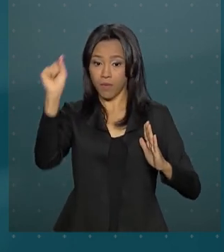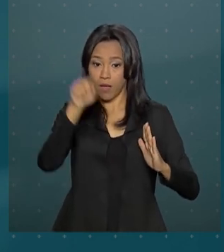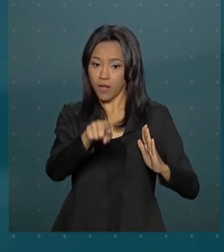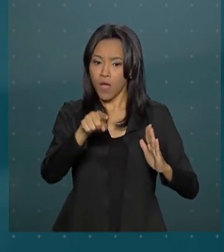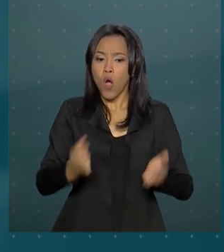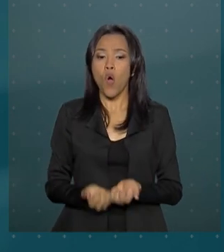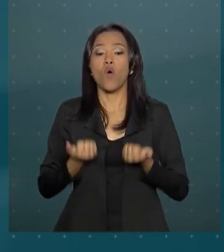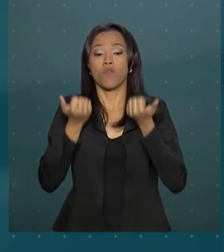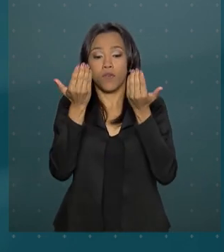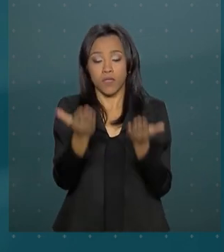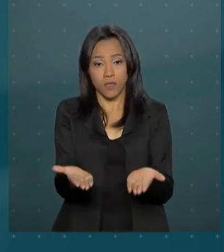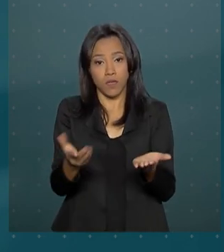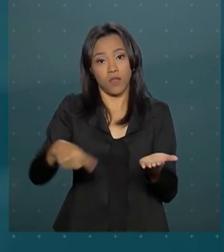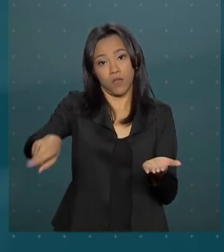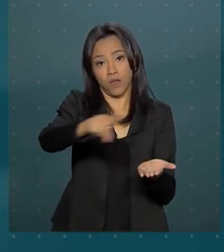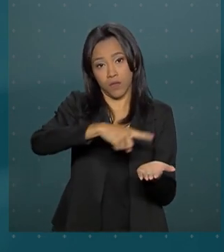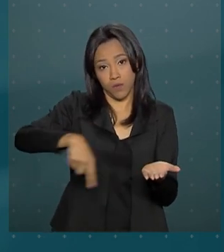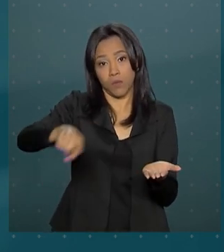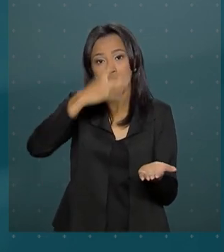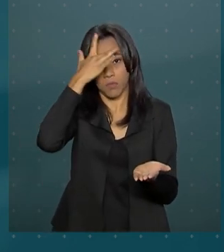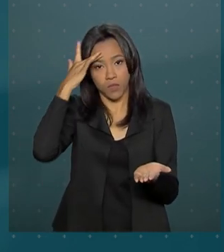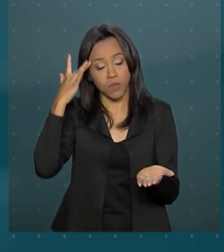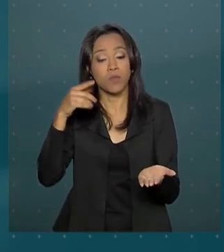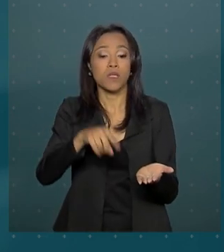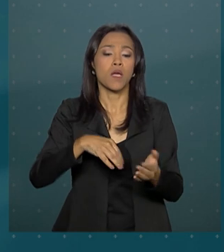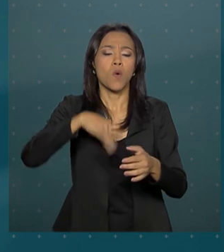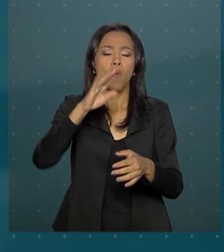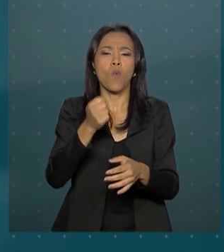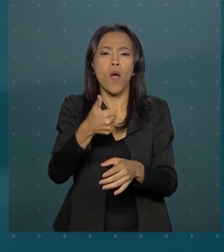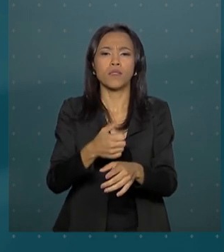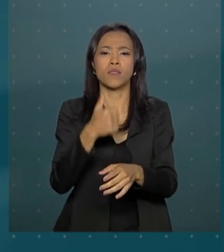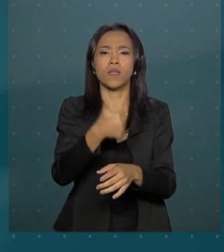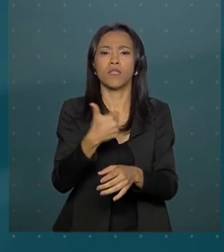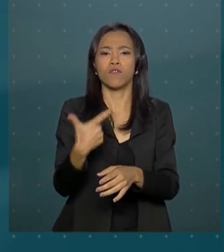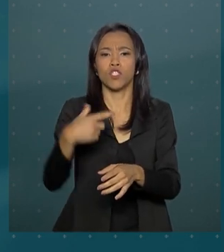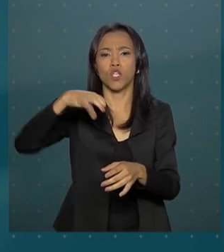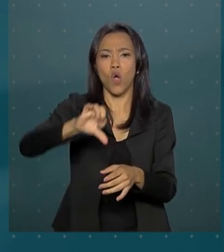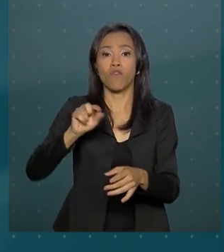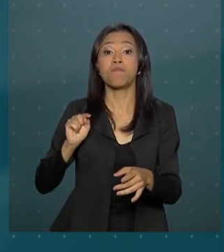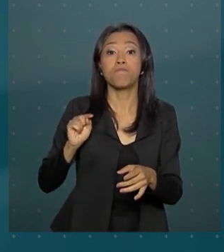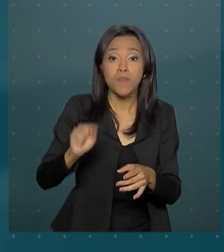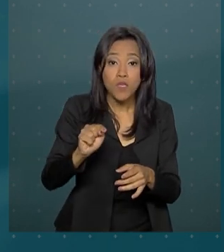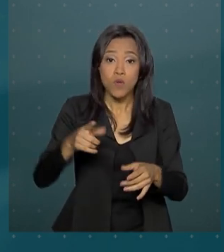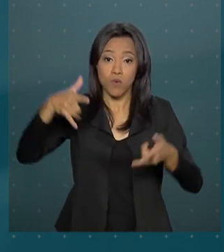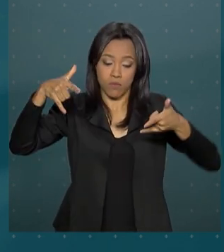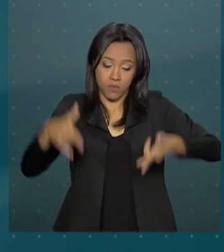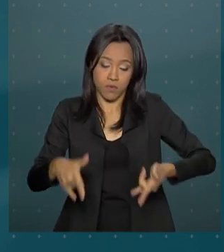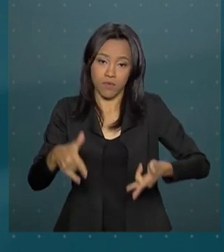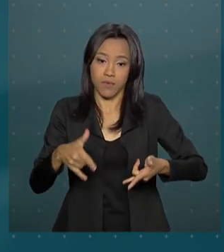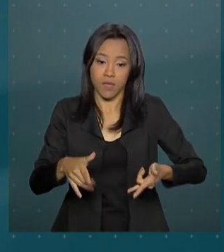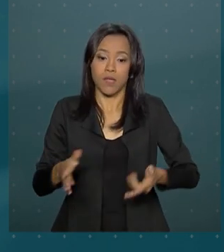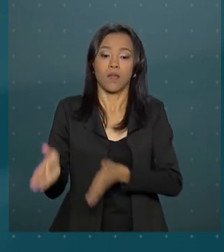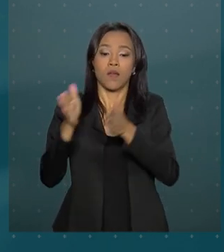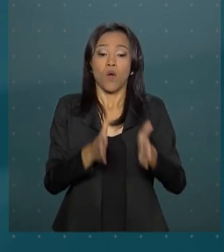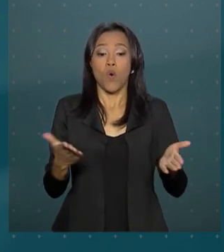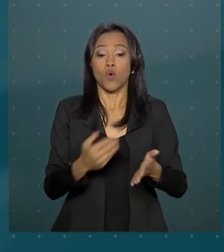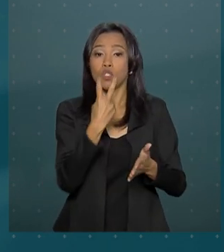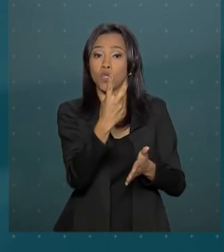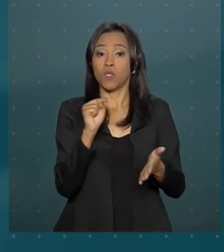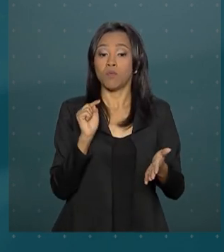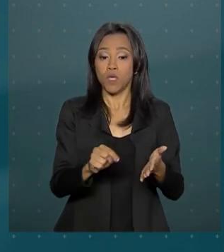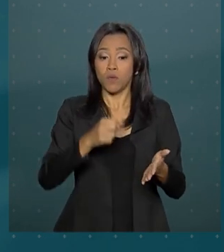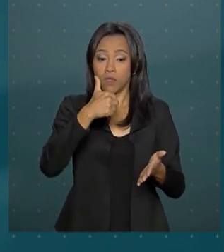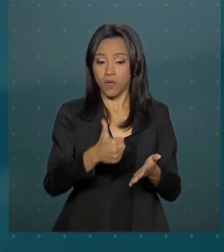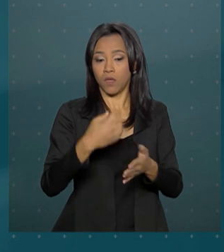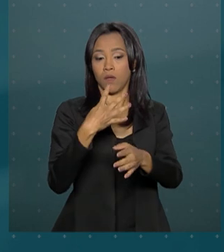pacientes da rede pública quase 129 mil leitos. Atualmente, há 2.147 hospitais